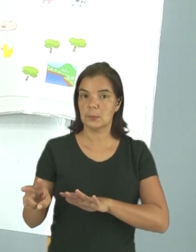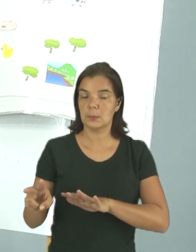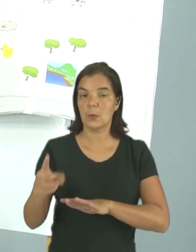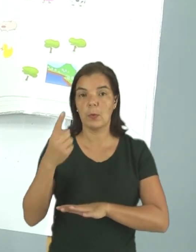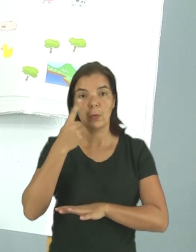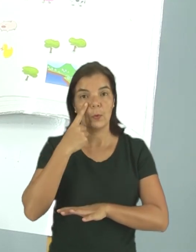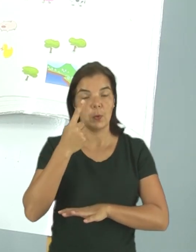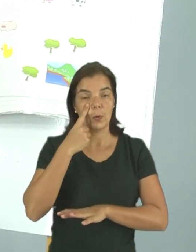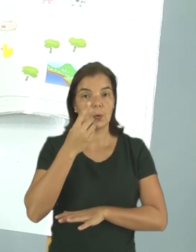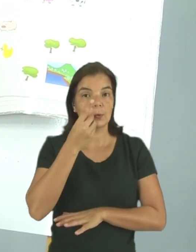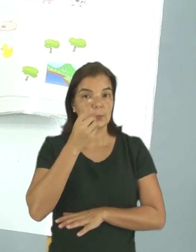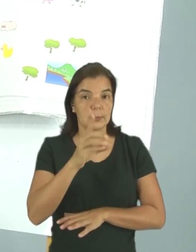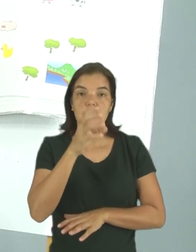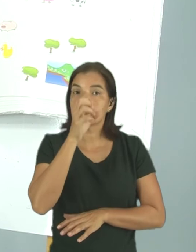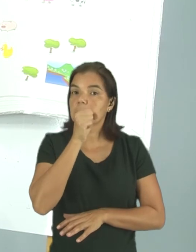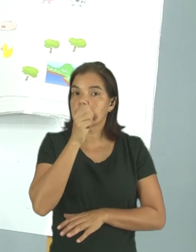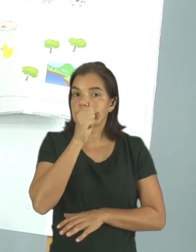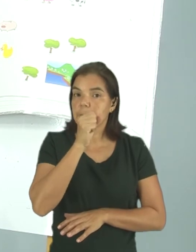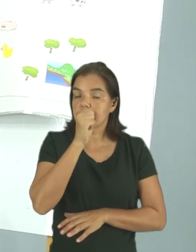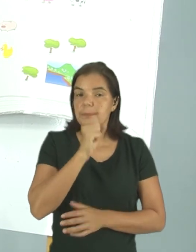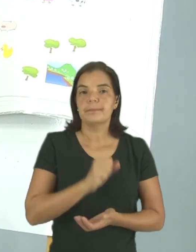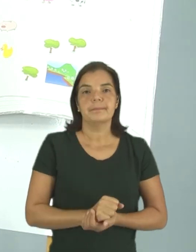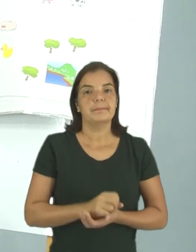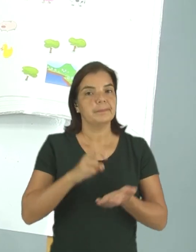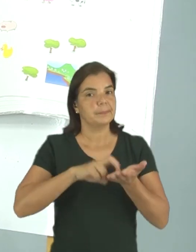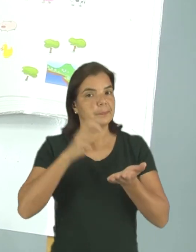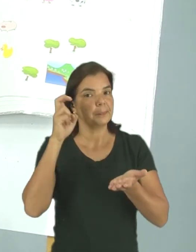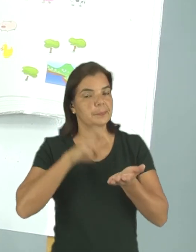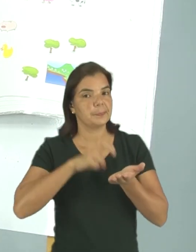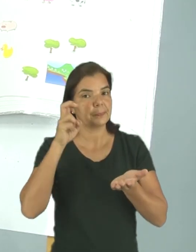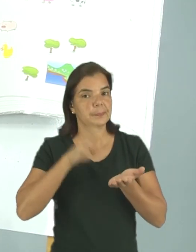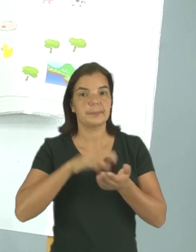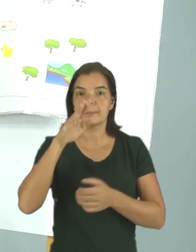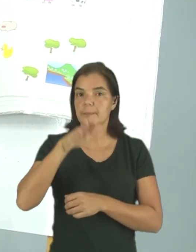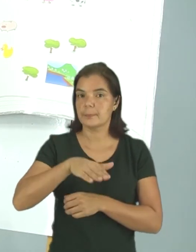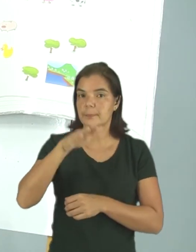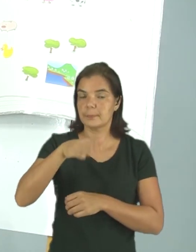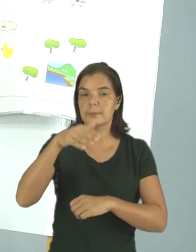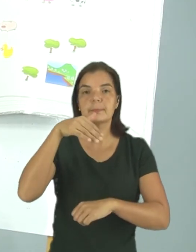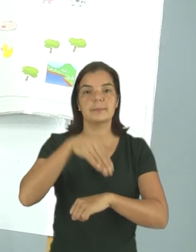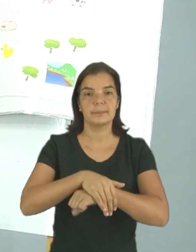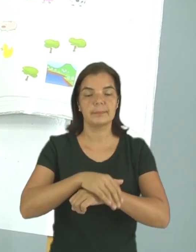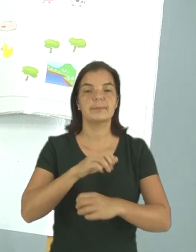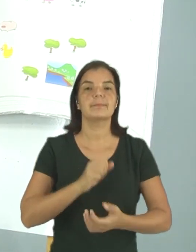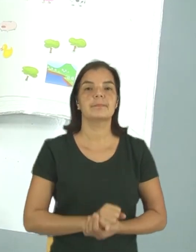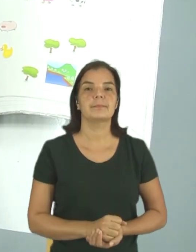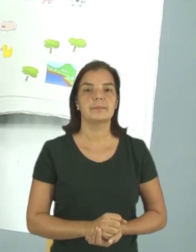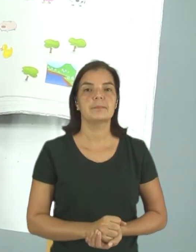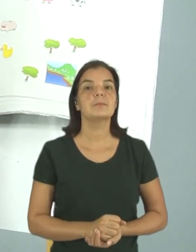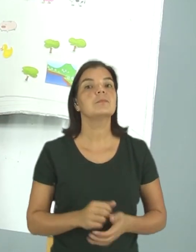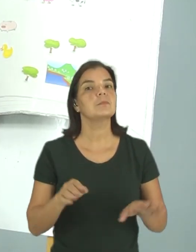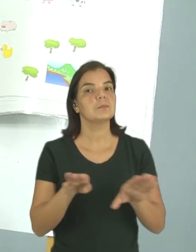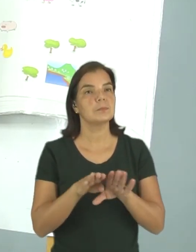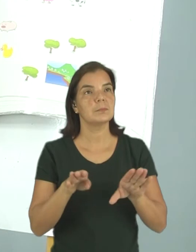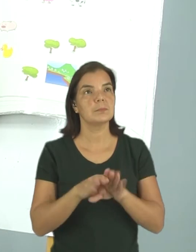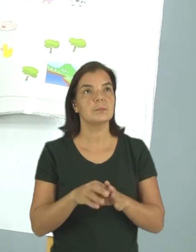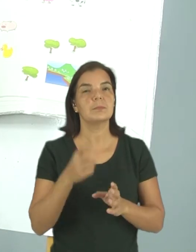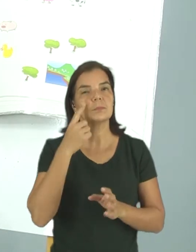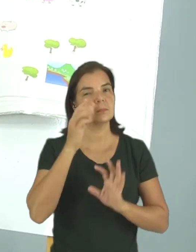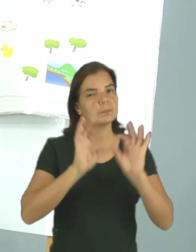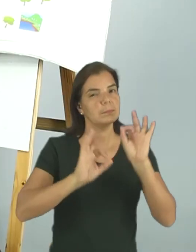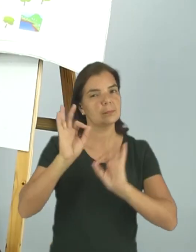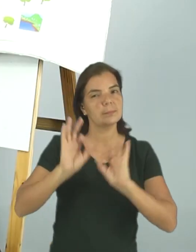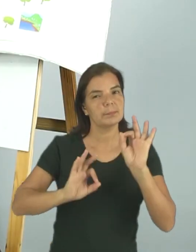identificou foi o dia de sábado, na manhã, à tarde e à noite. Nós podemos observar essa